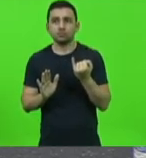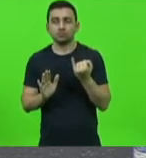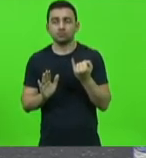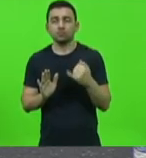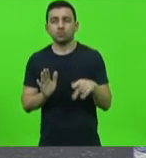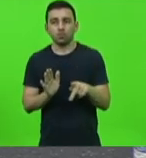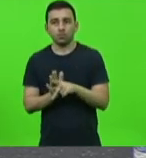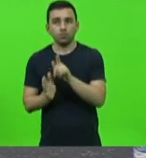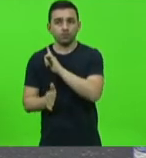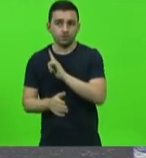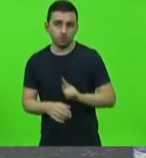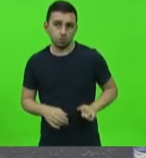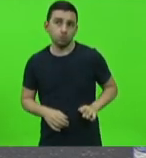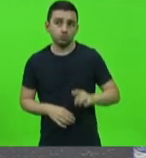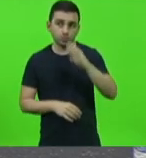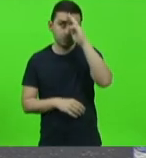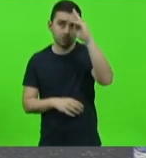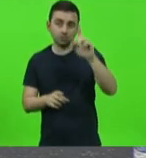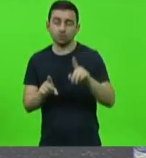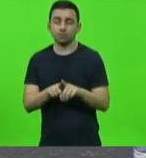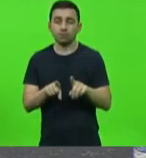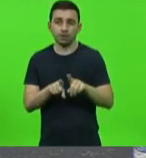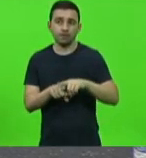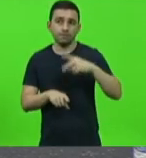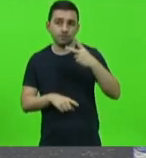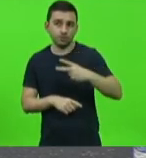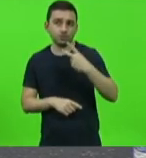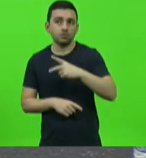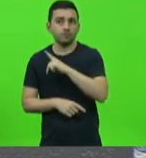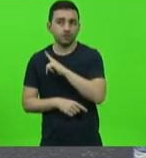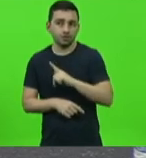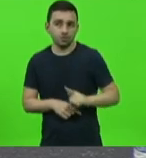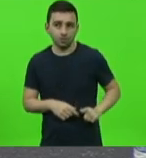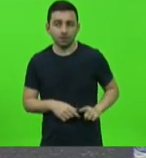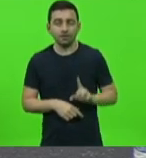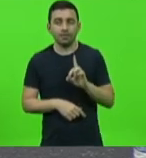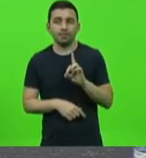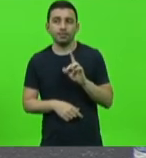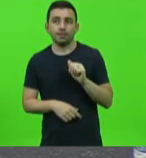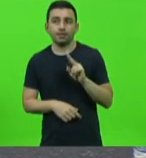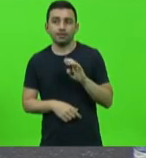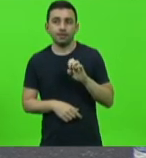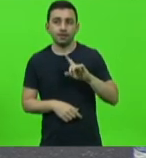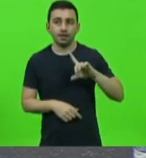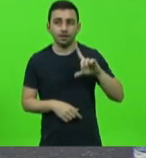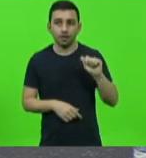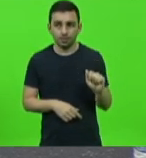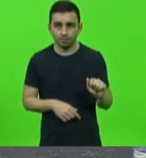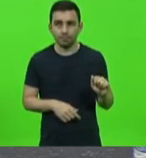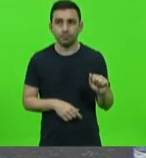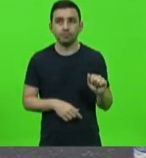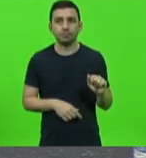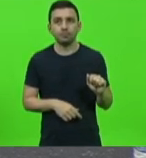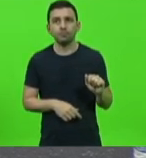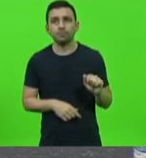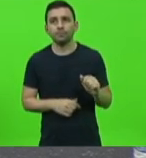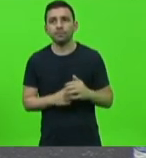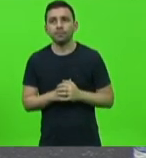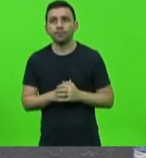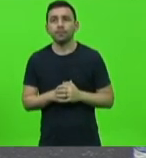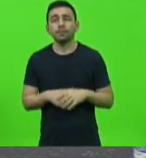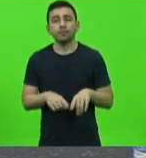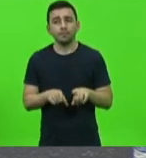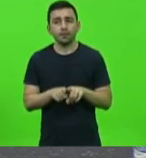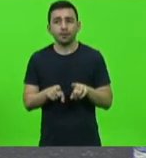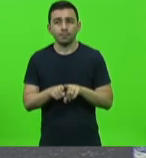governador Moisés quanto da vice-governadora Daniela a este parlamento permitindo inclusive o deputado